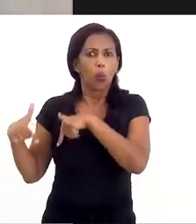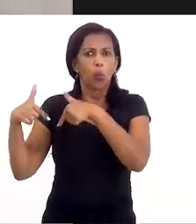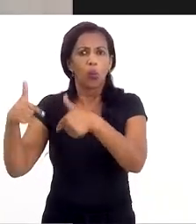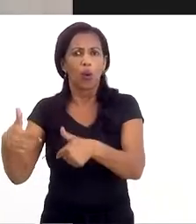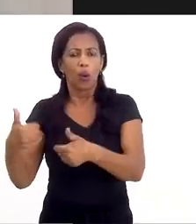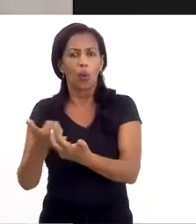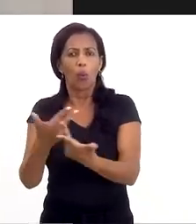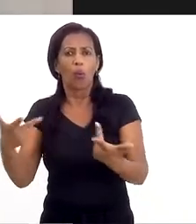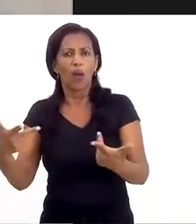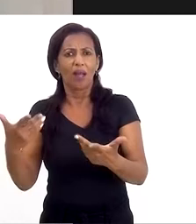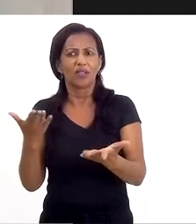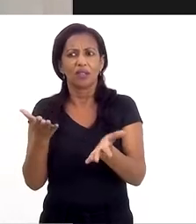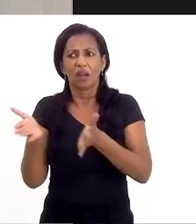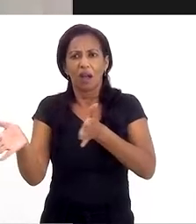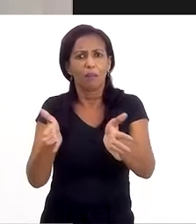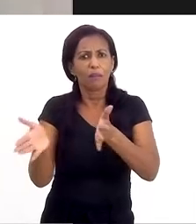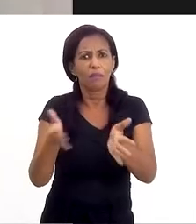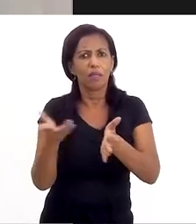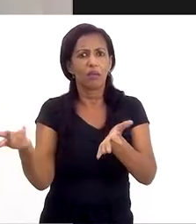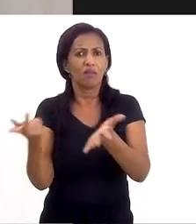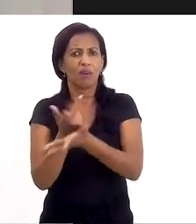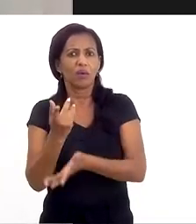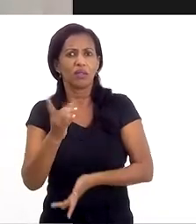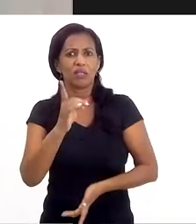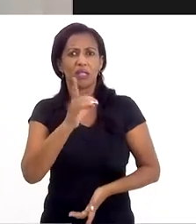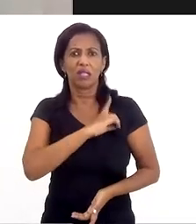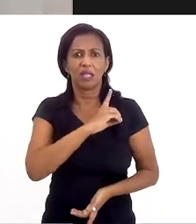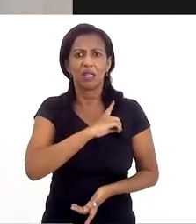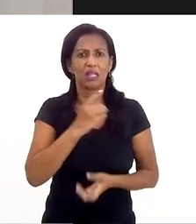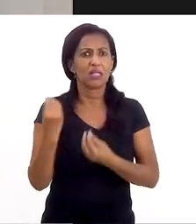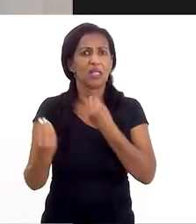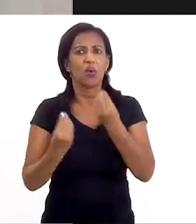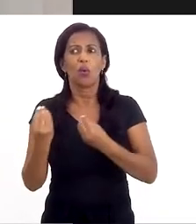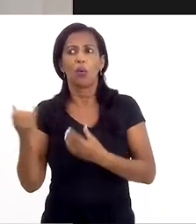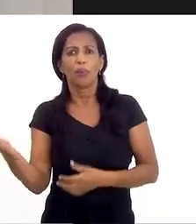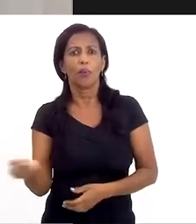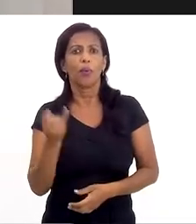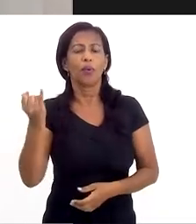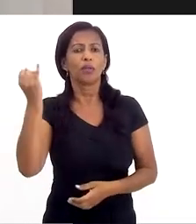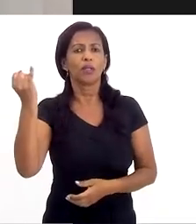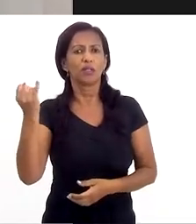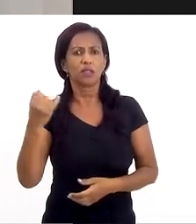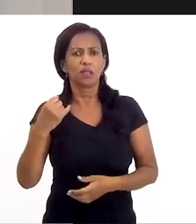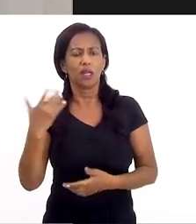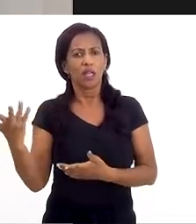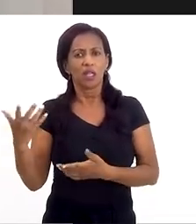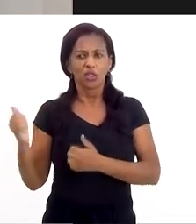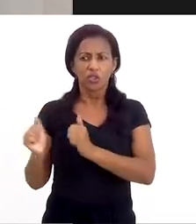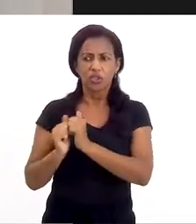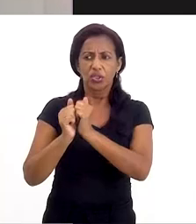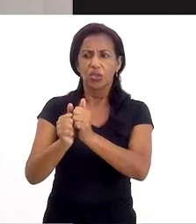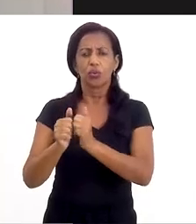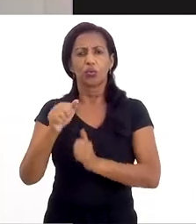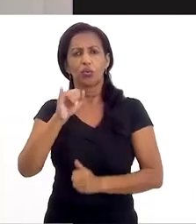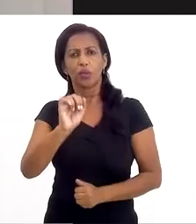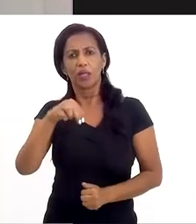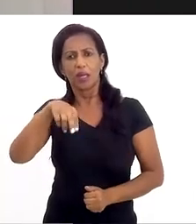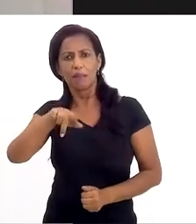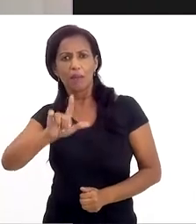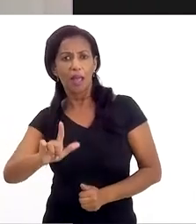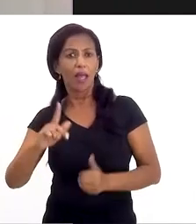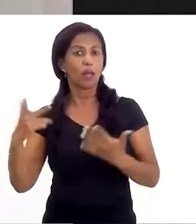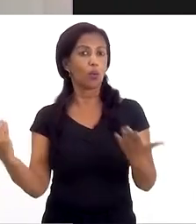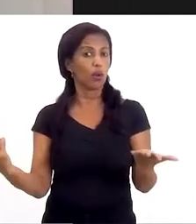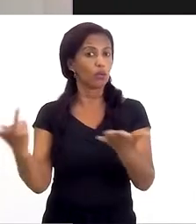tenho que tomar, né, quais os procedimentos que vão acontecer dentro da delegacia, qual a importância, né, de levar no IML, no caso,